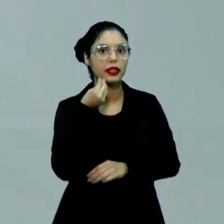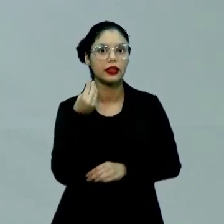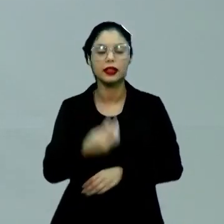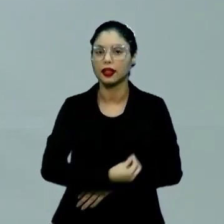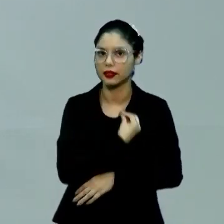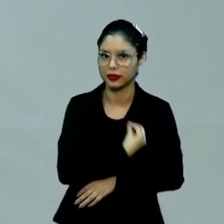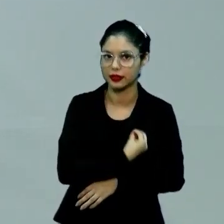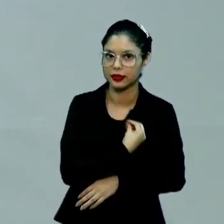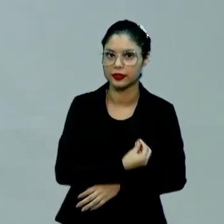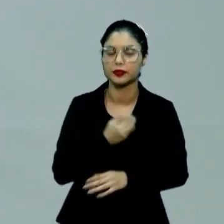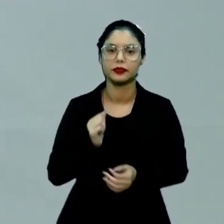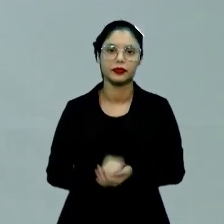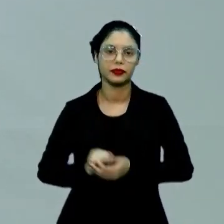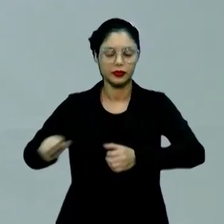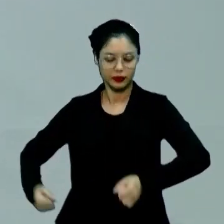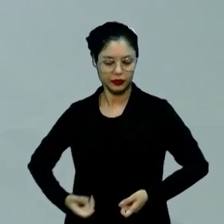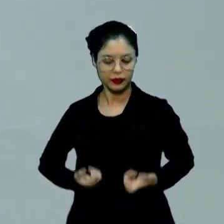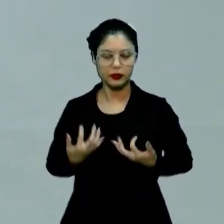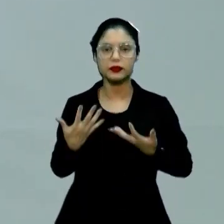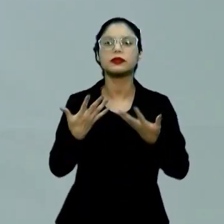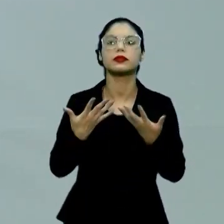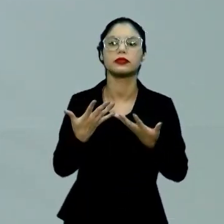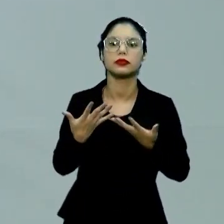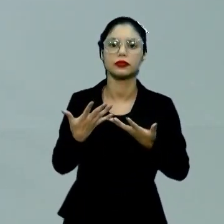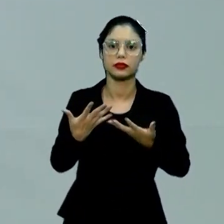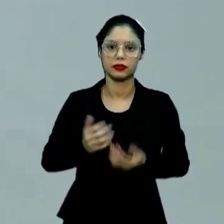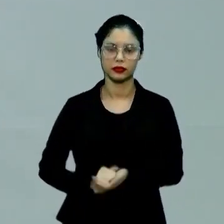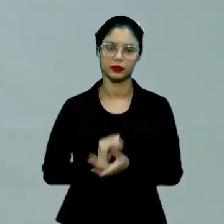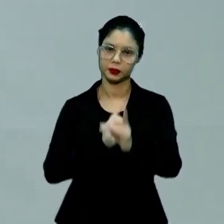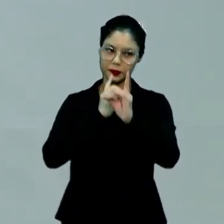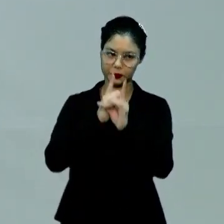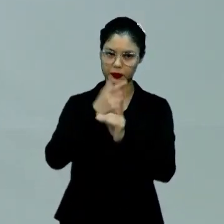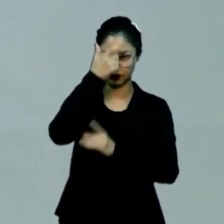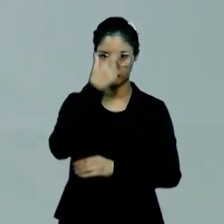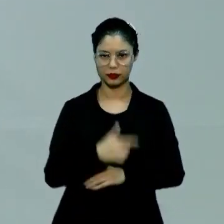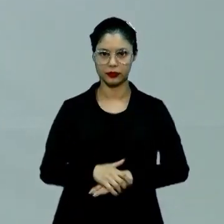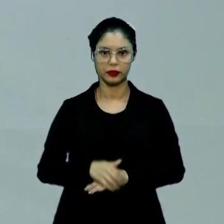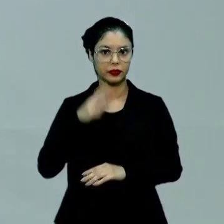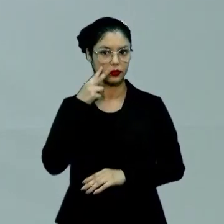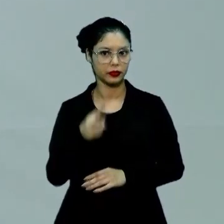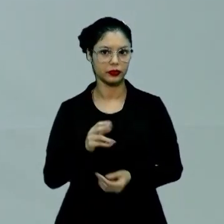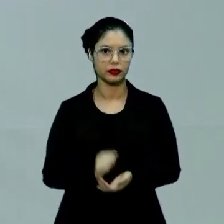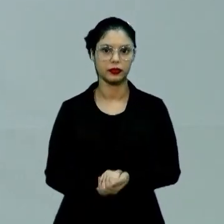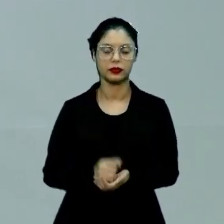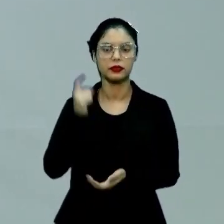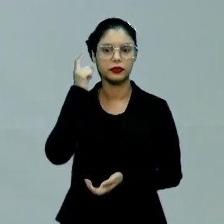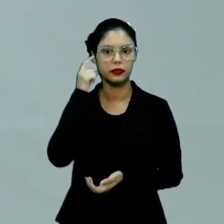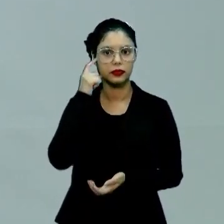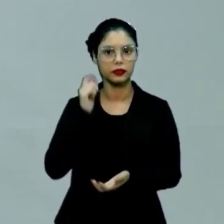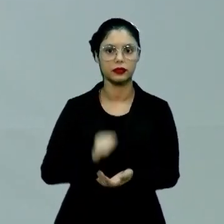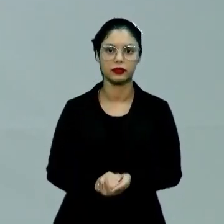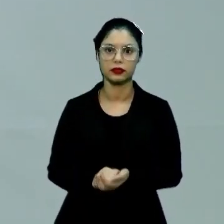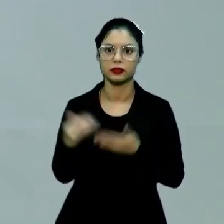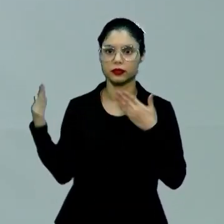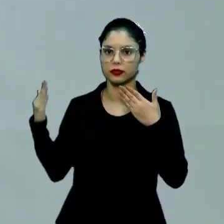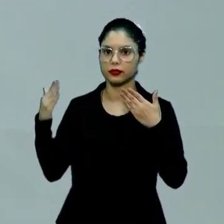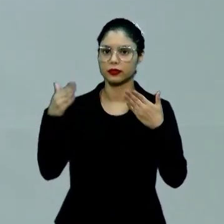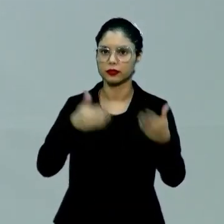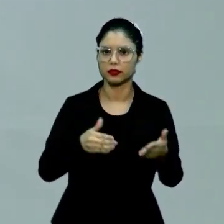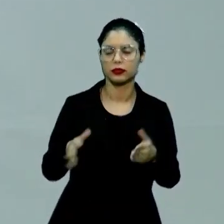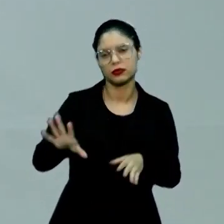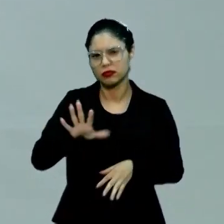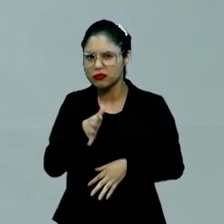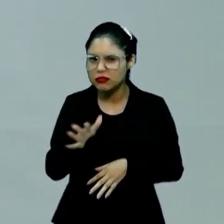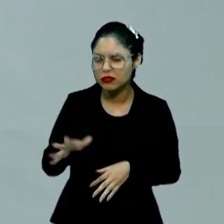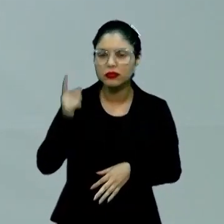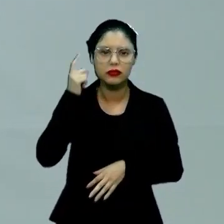vou vivenciando e incorporando e me identificando. Vejo que se eu for pensar de determinado modo